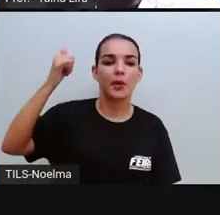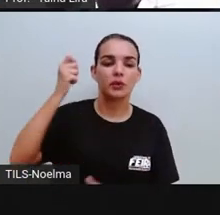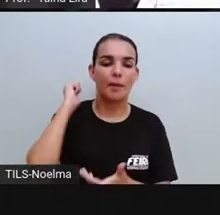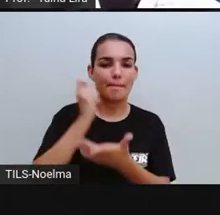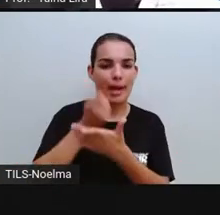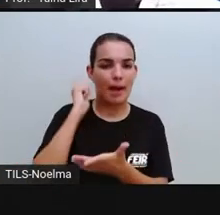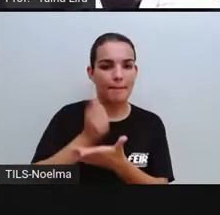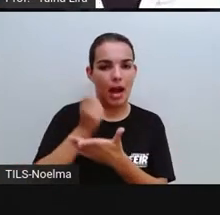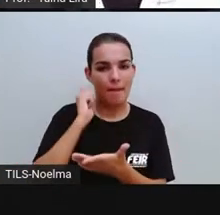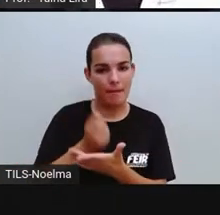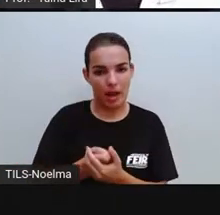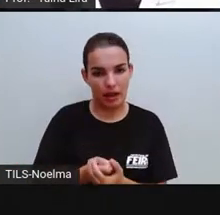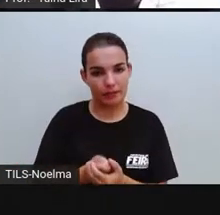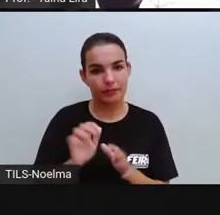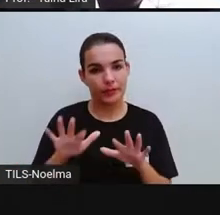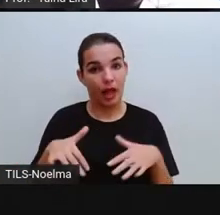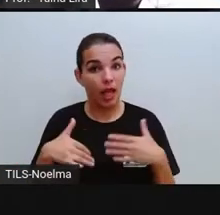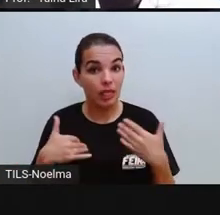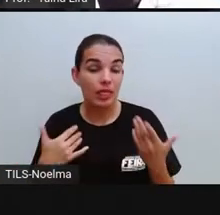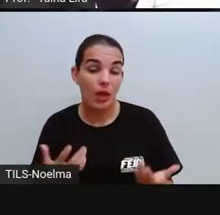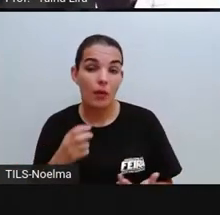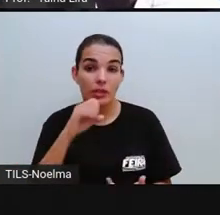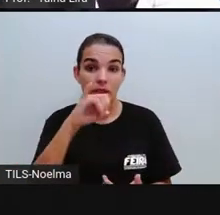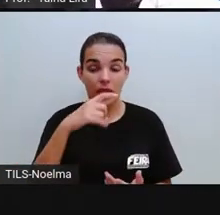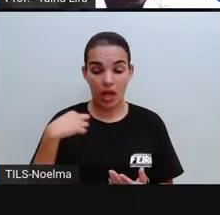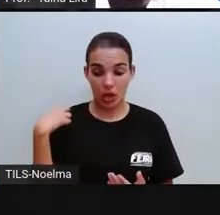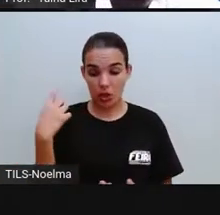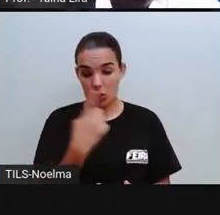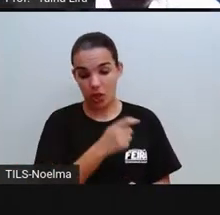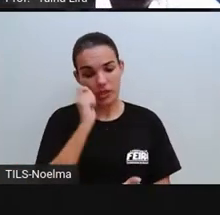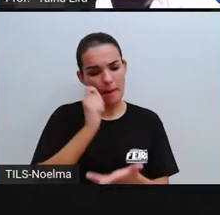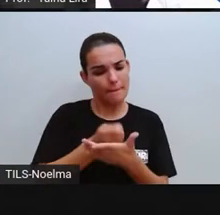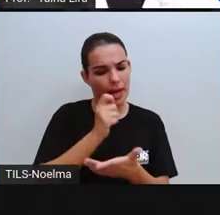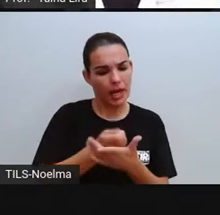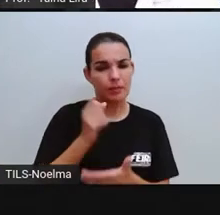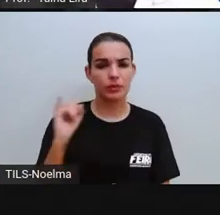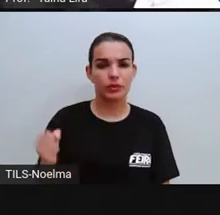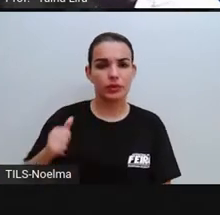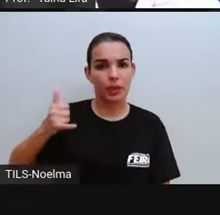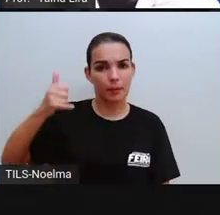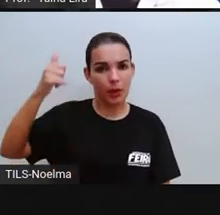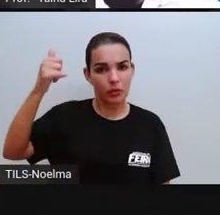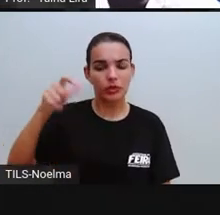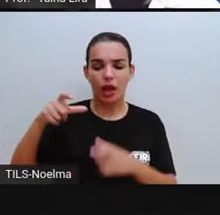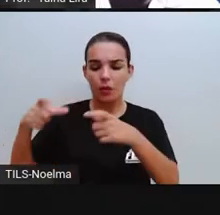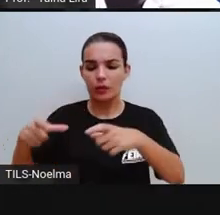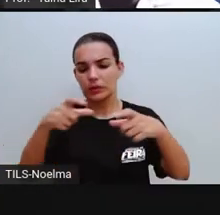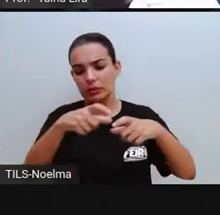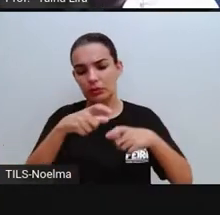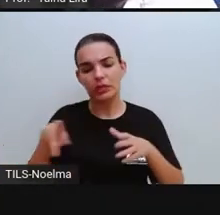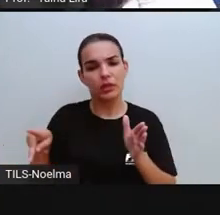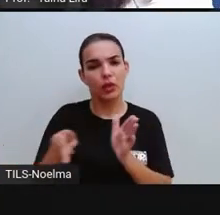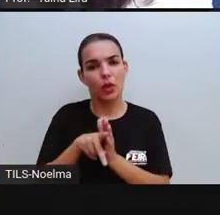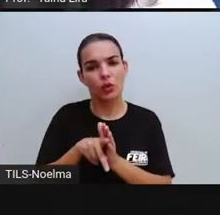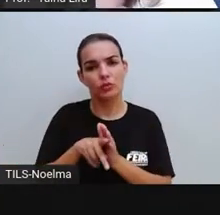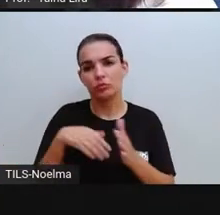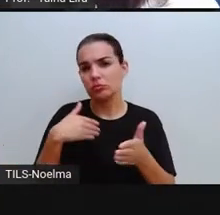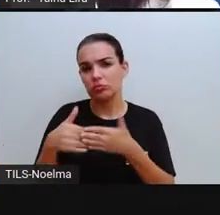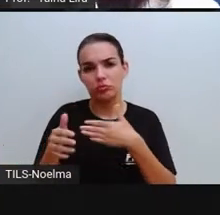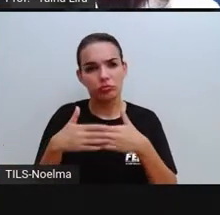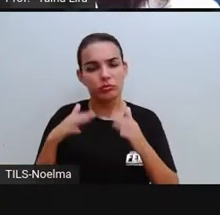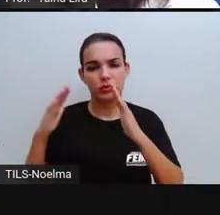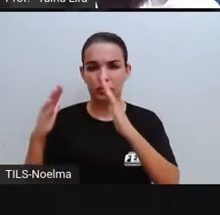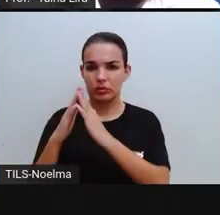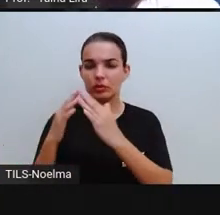Então, se nós pagamos os impostos, aquele espaço é nosso, tanto quanto a nossa